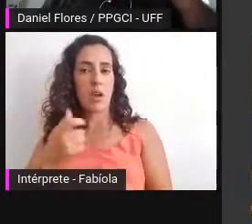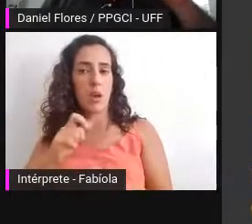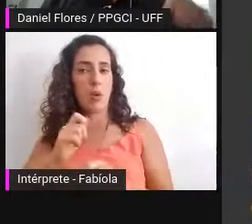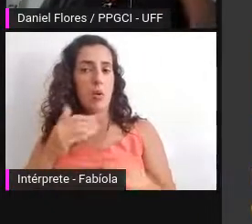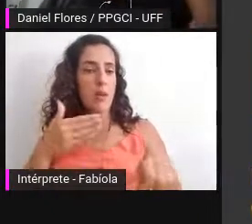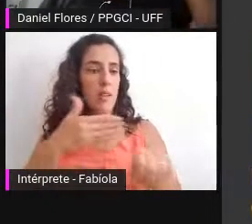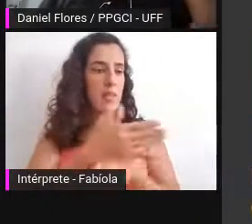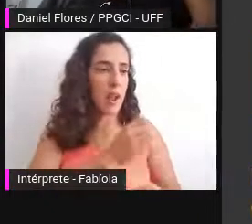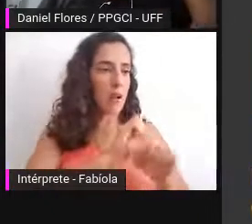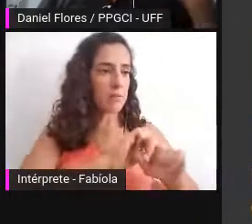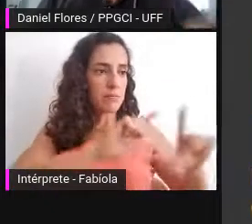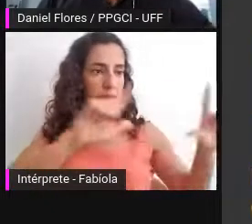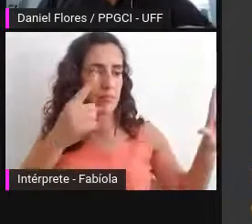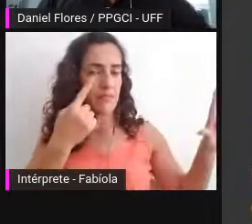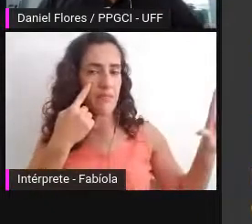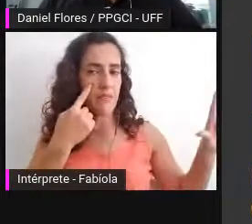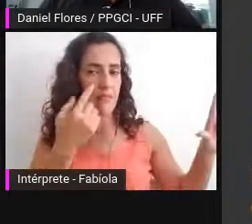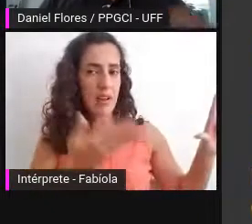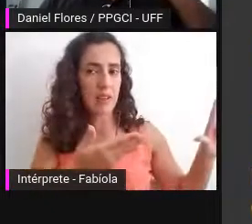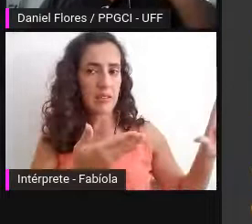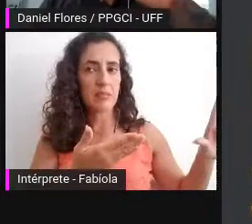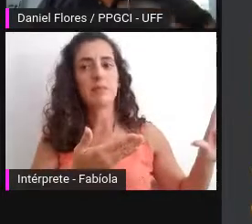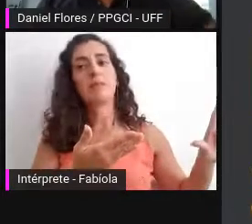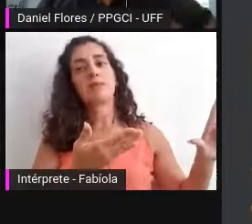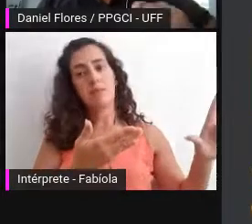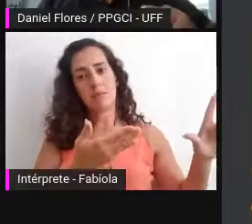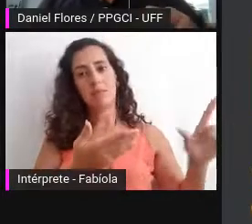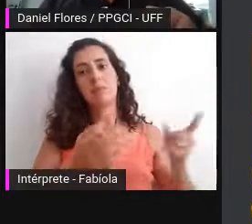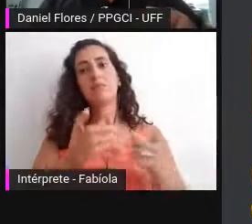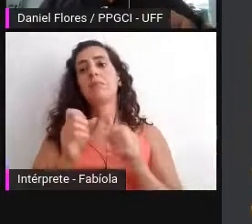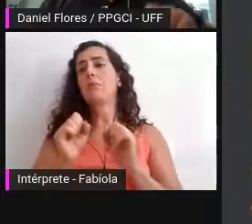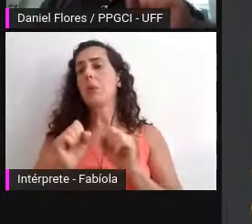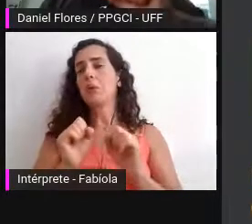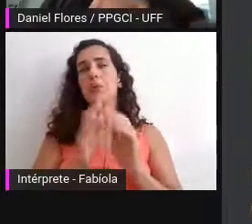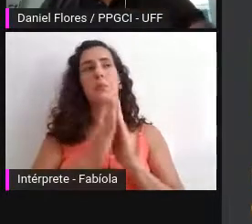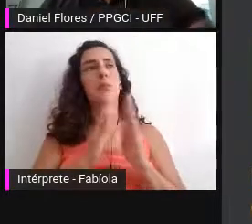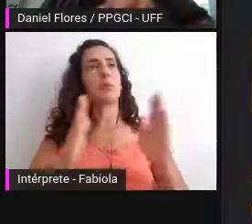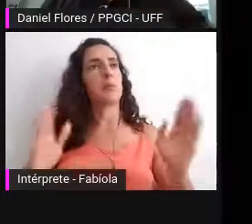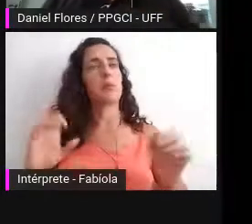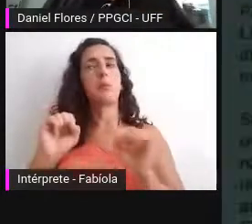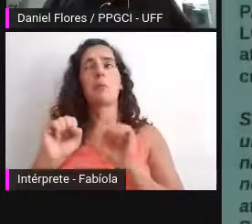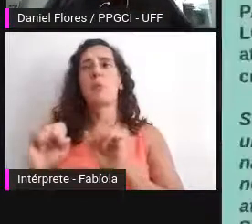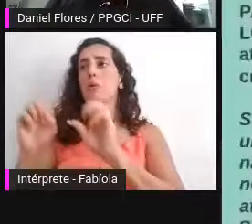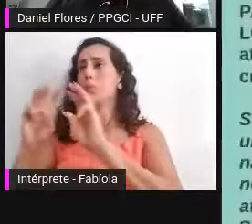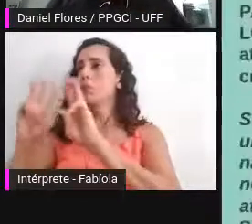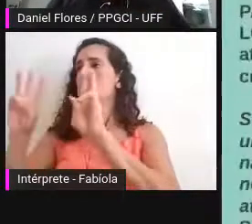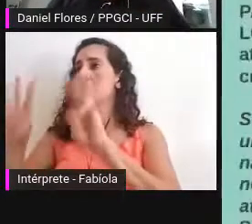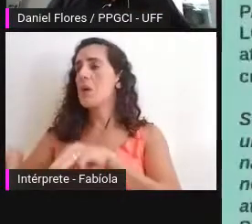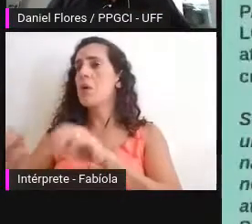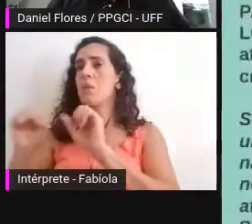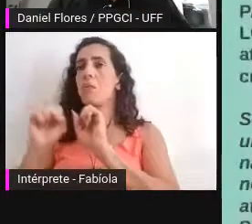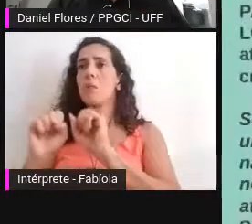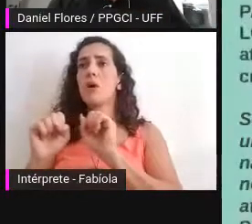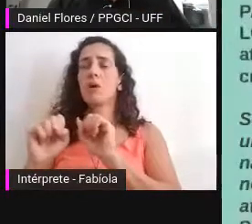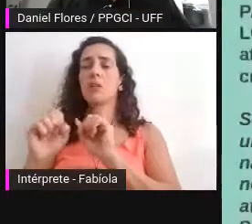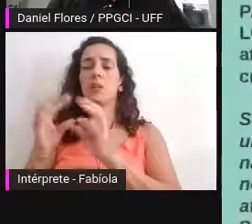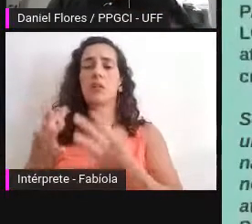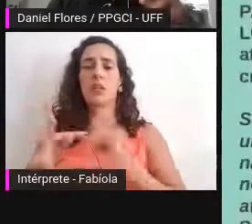também na biblioteconomia também na museologia também na tecnologia da informação